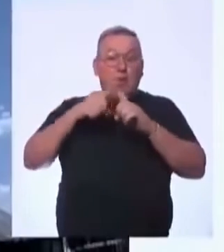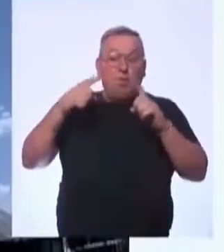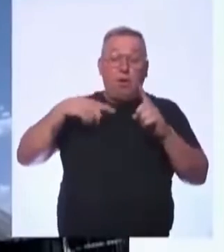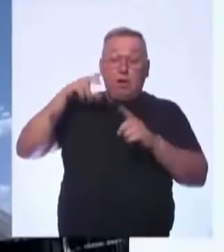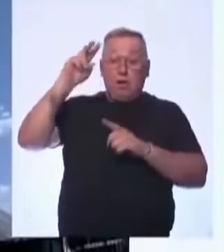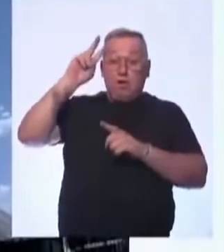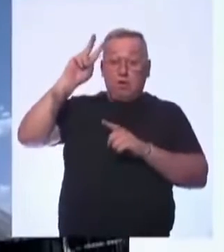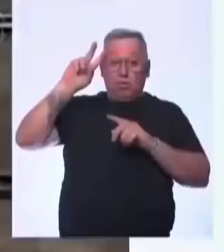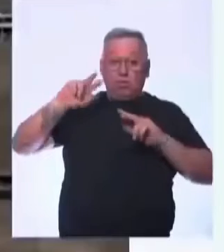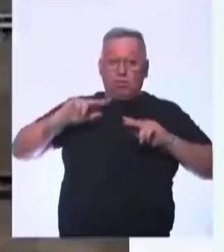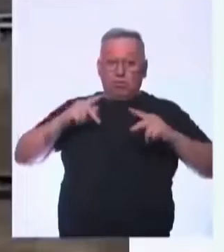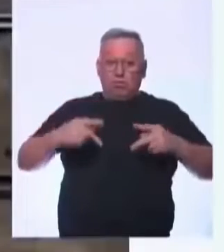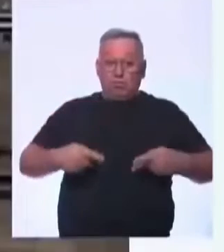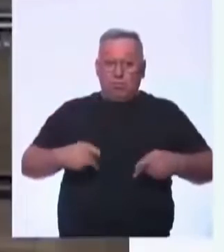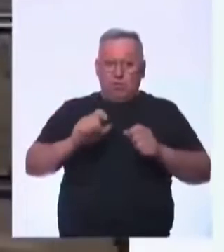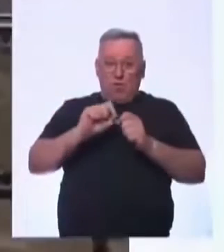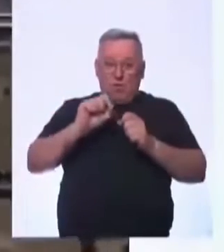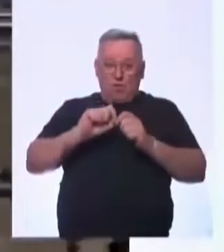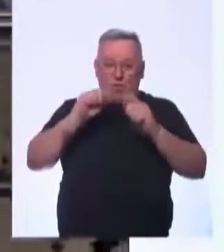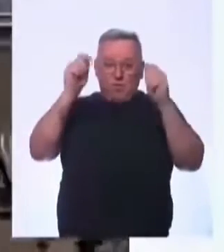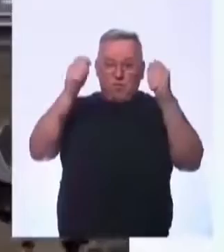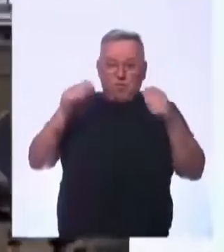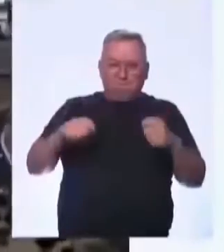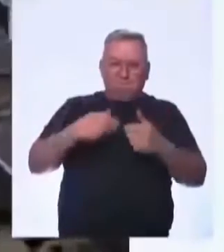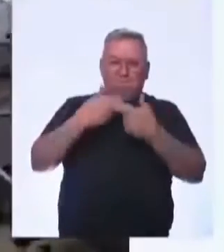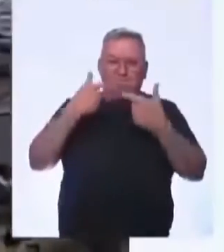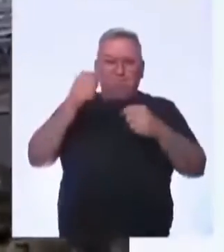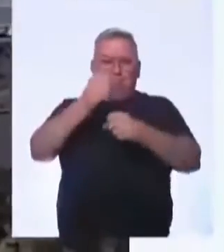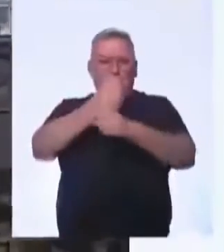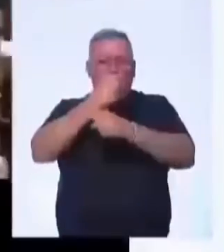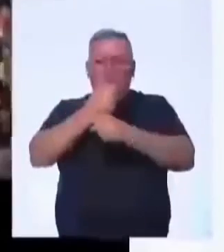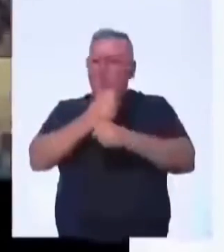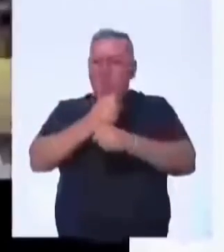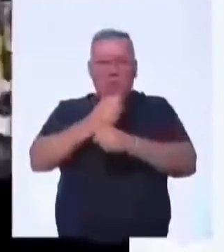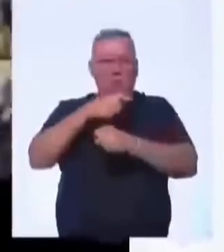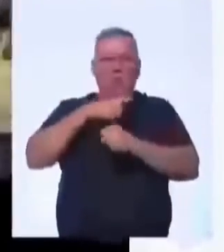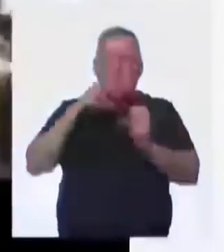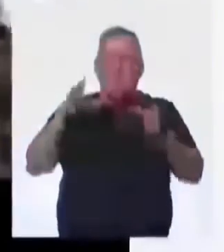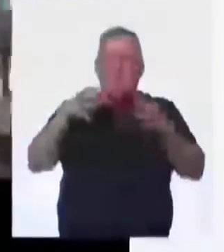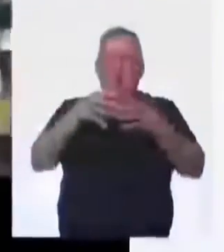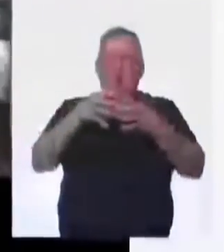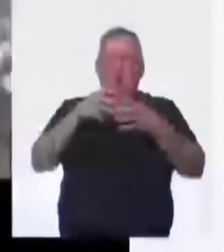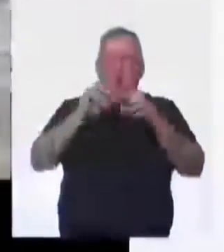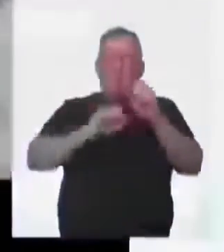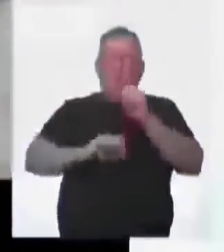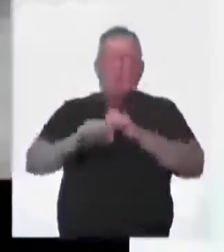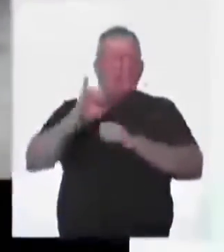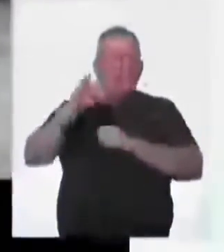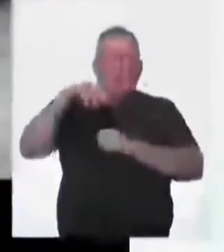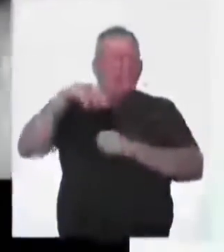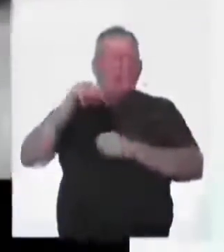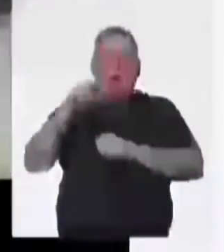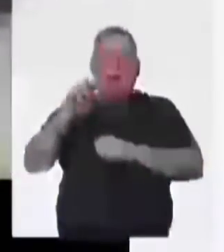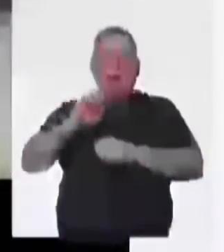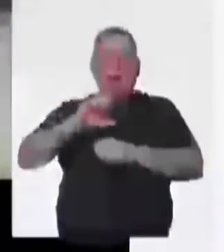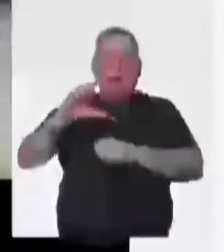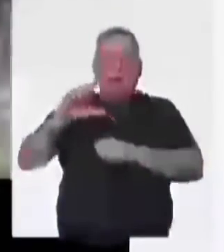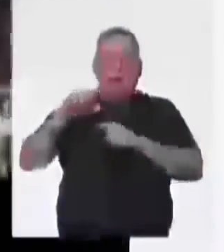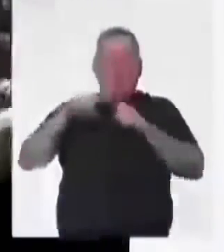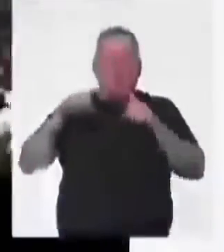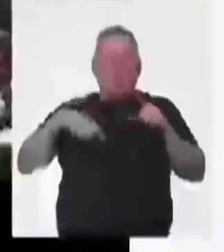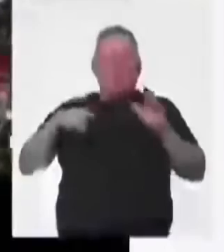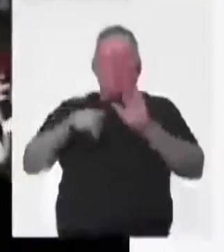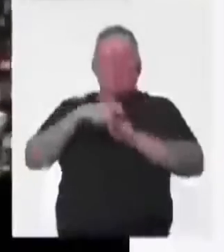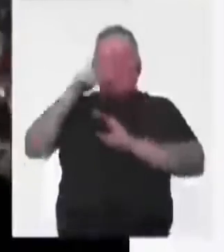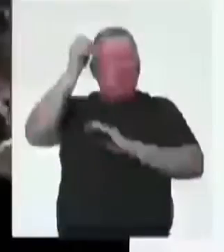humanidade não é só feita de monumentos. Existe também um conjunto de bens chamados imateriais, ligados à cultura